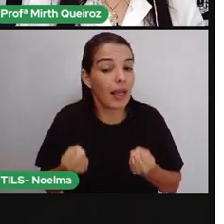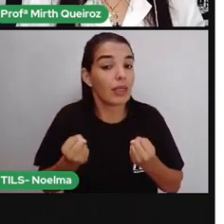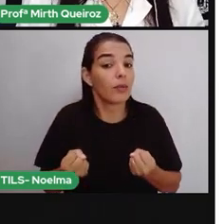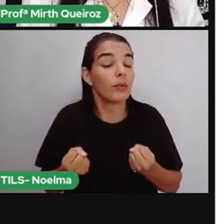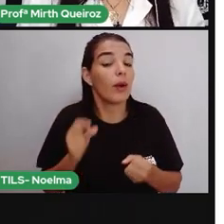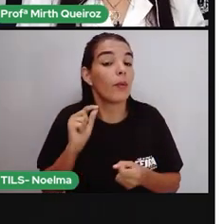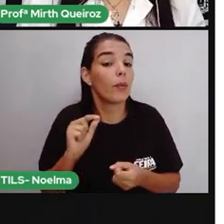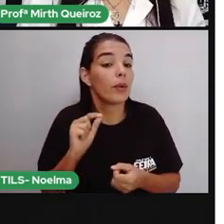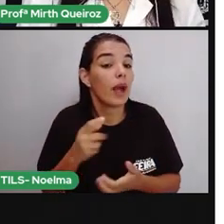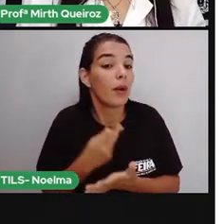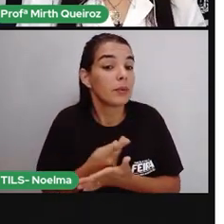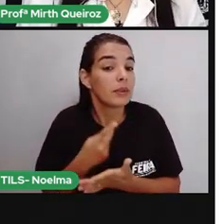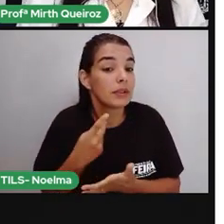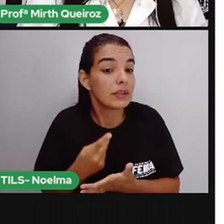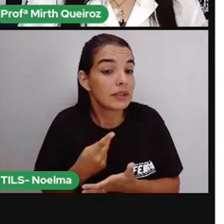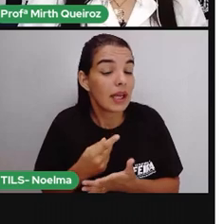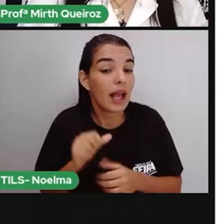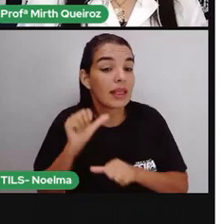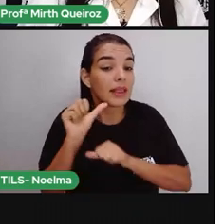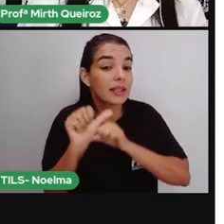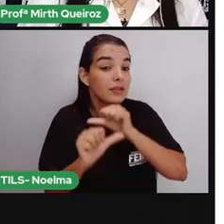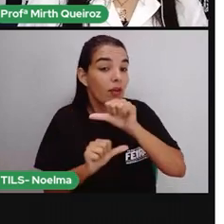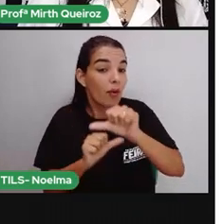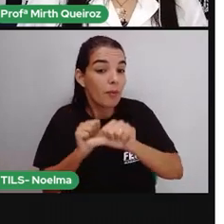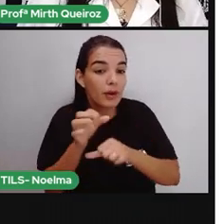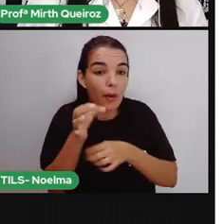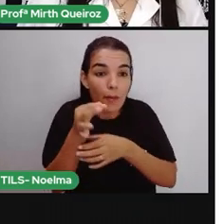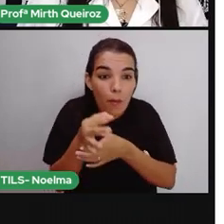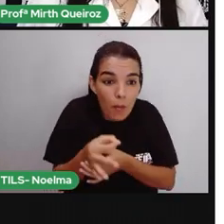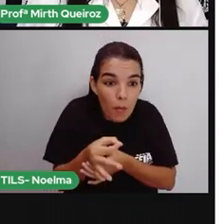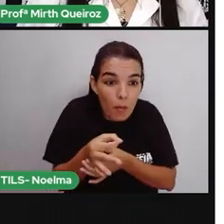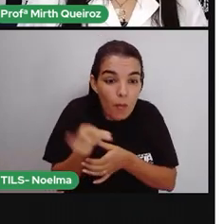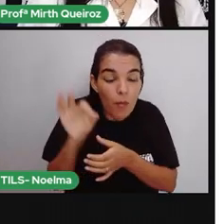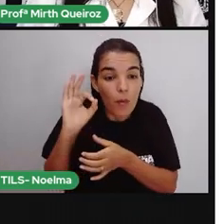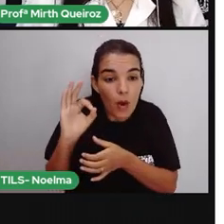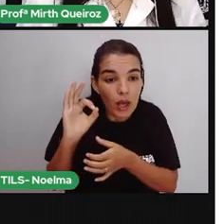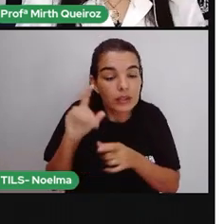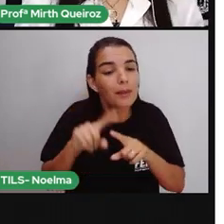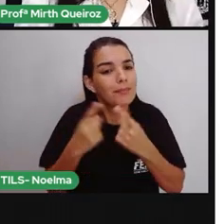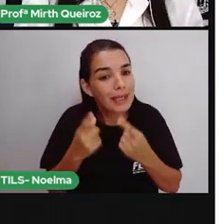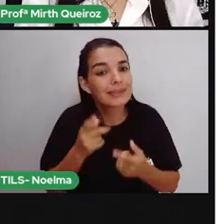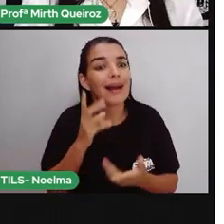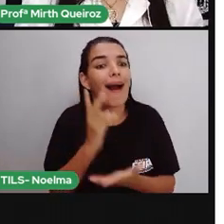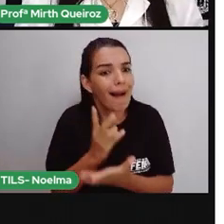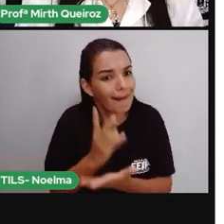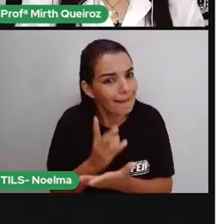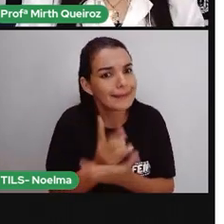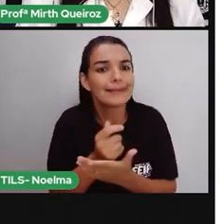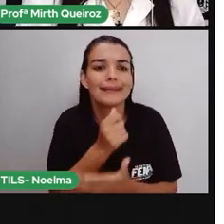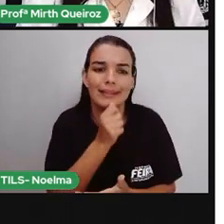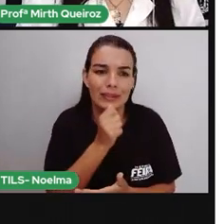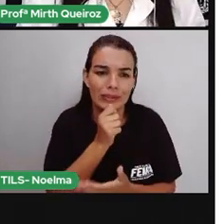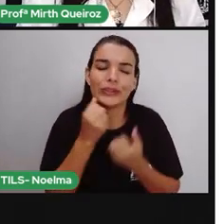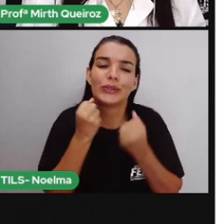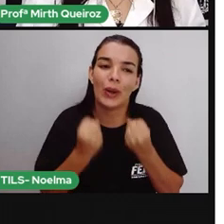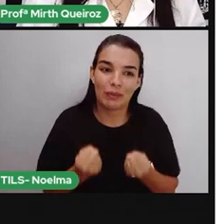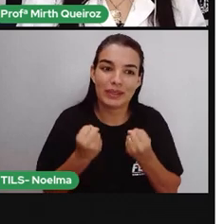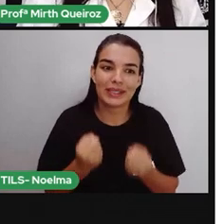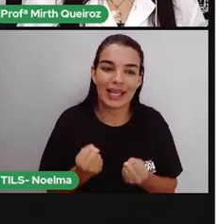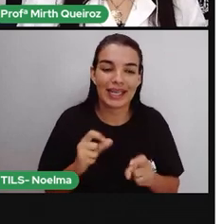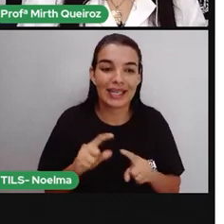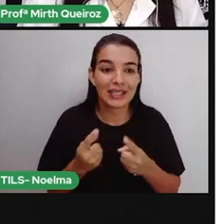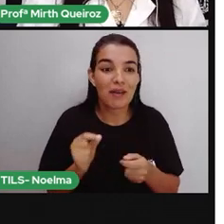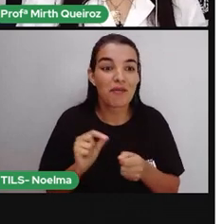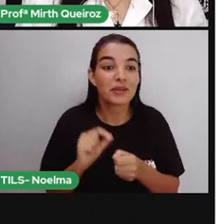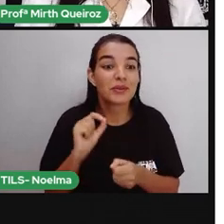pesados, né? Eles transformaram em moedas. Só que, mesmo assim, essas moedas também eram pesadas. O que eles